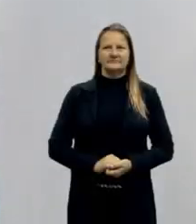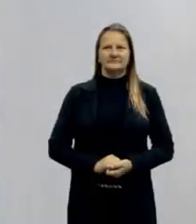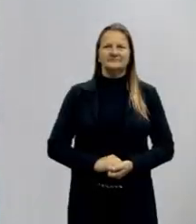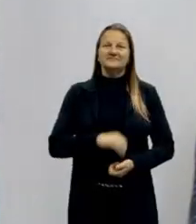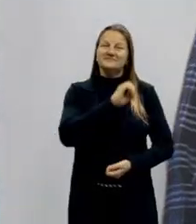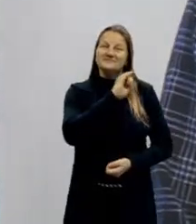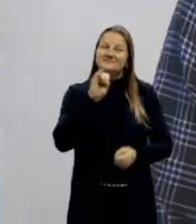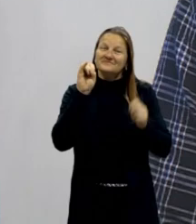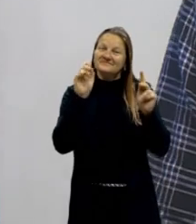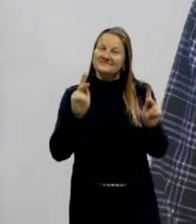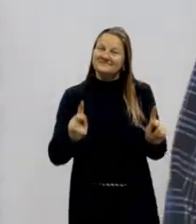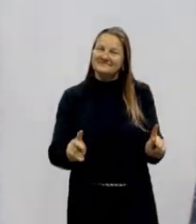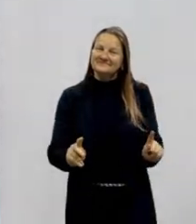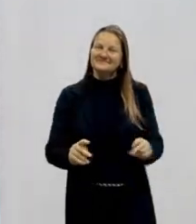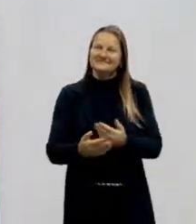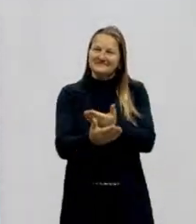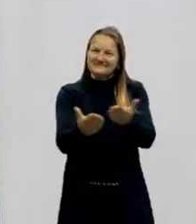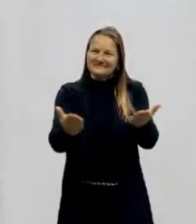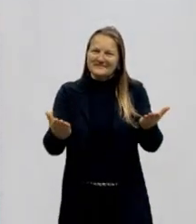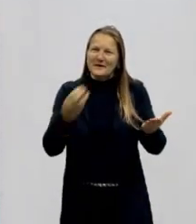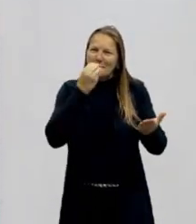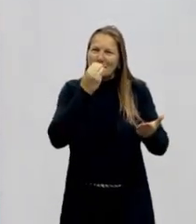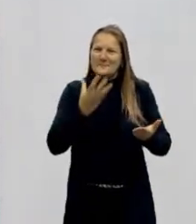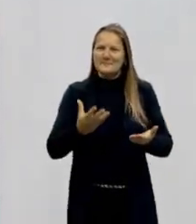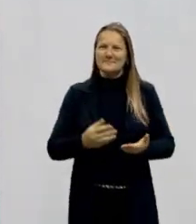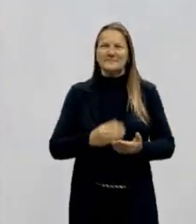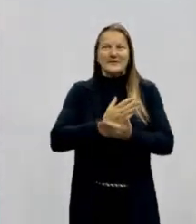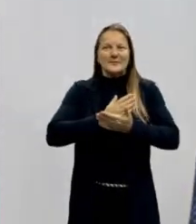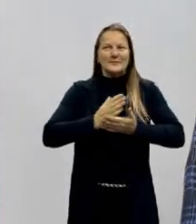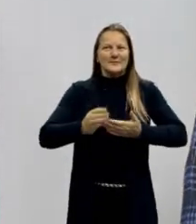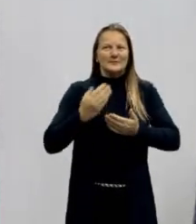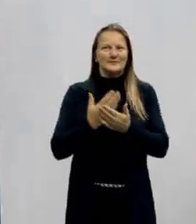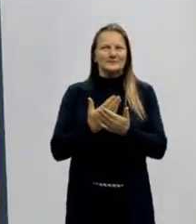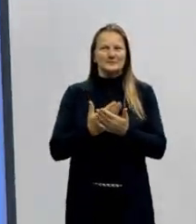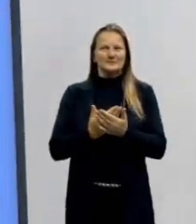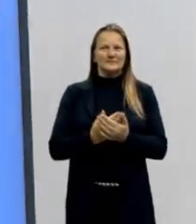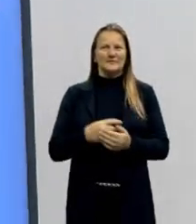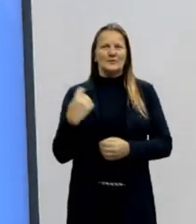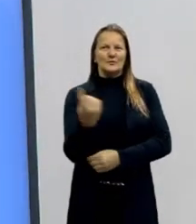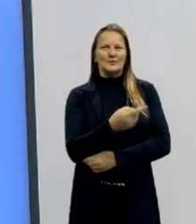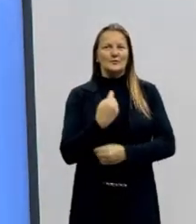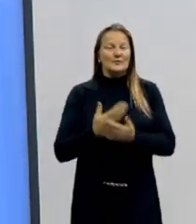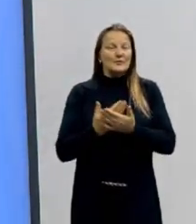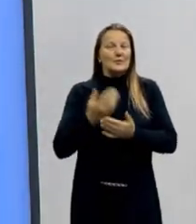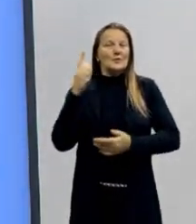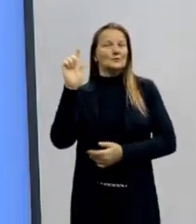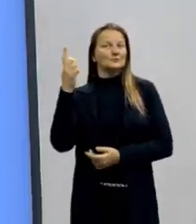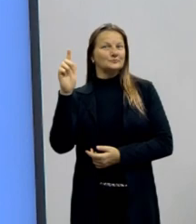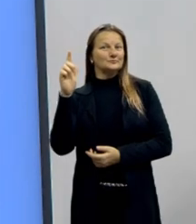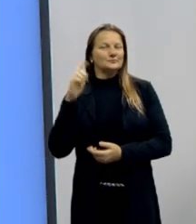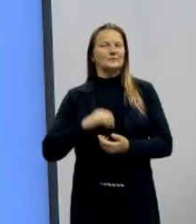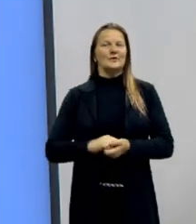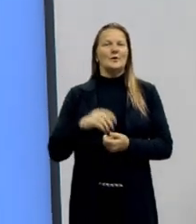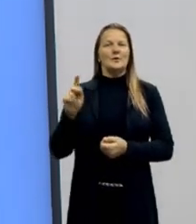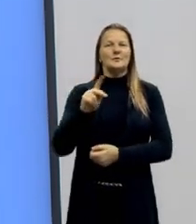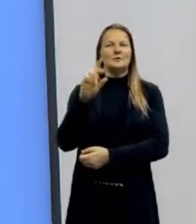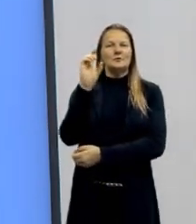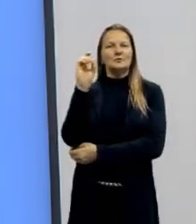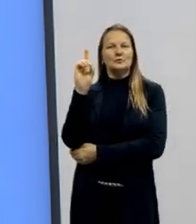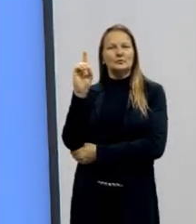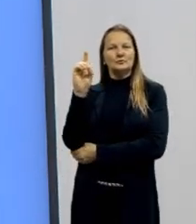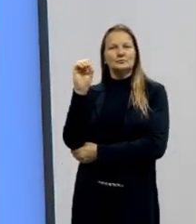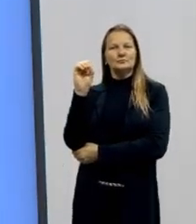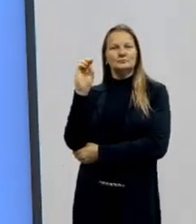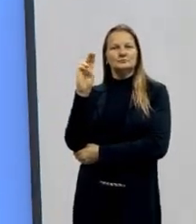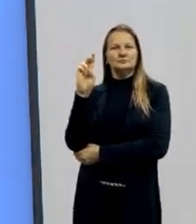Olá, meninos e meninas! Tudo bom? Começando aí mais uma aula, nossa aula de geografia. Eu sou o professor Douglas, o